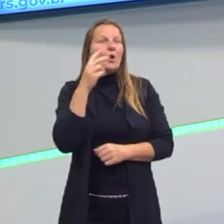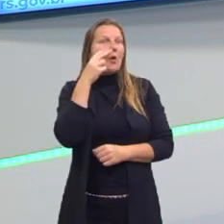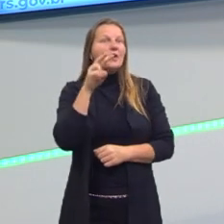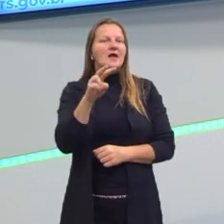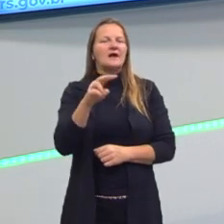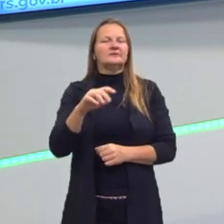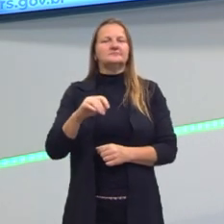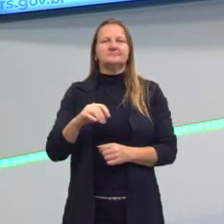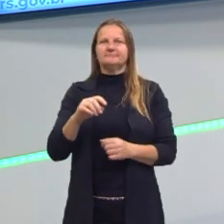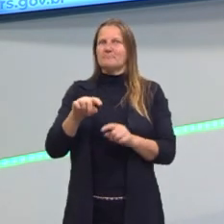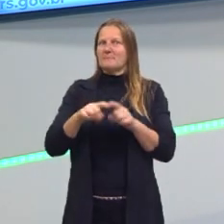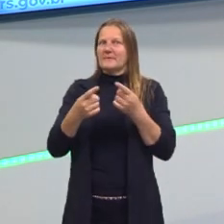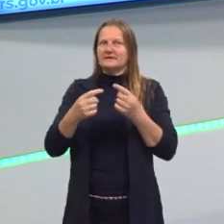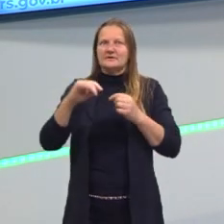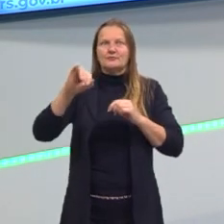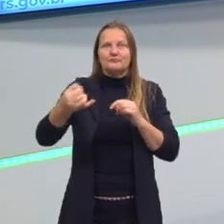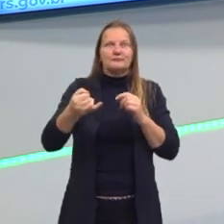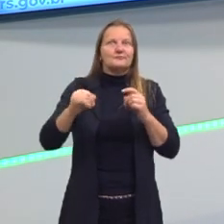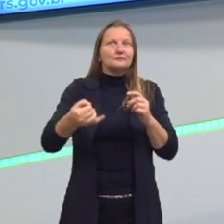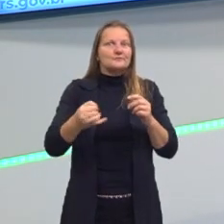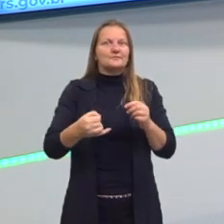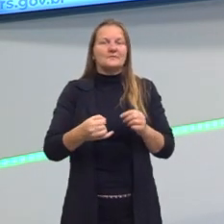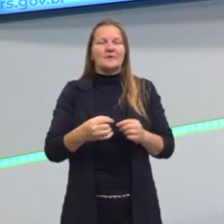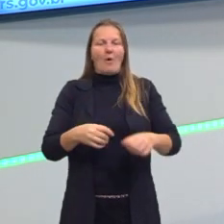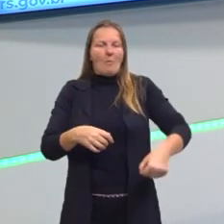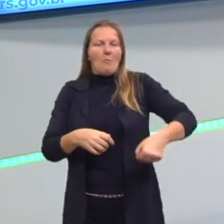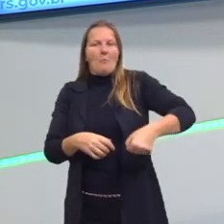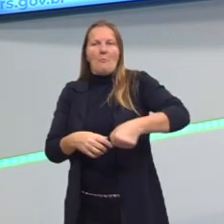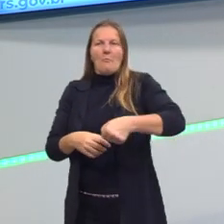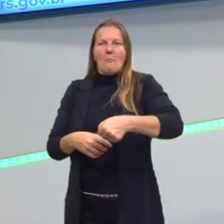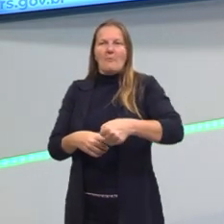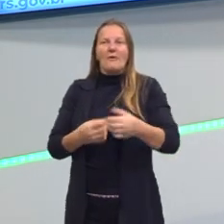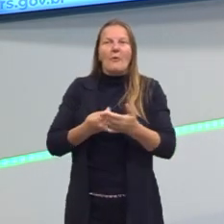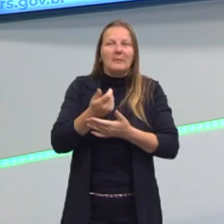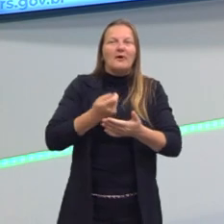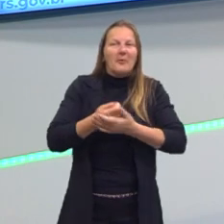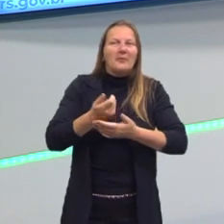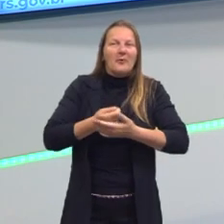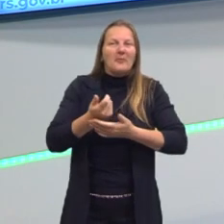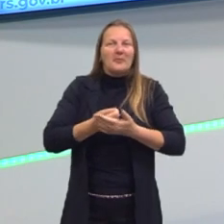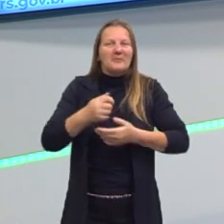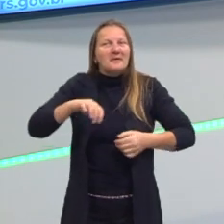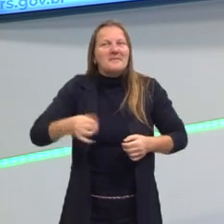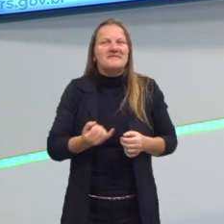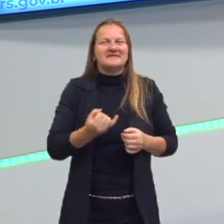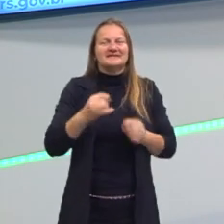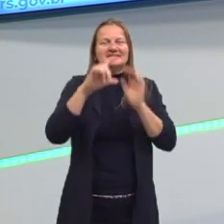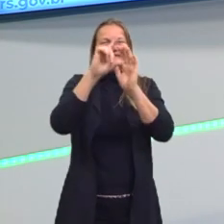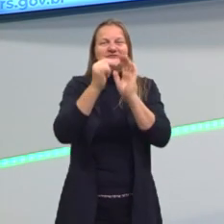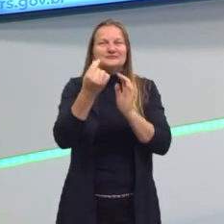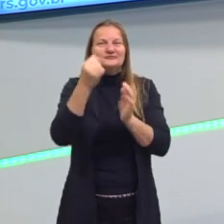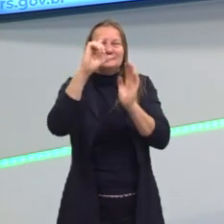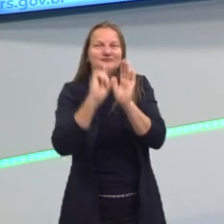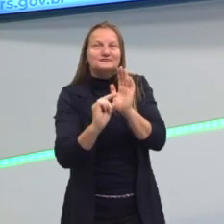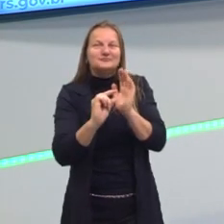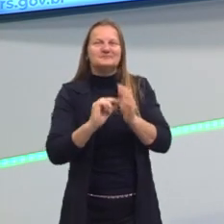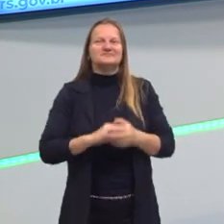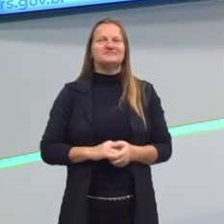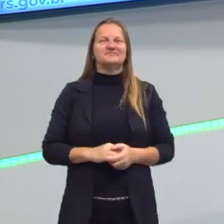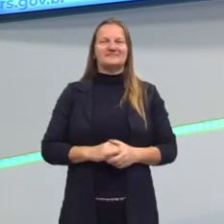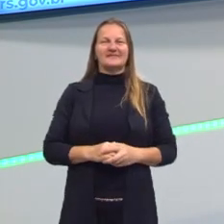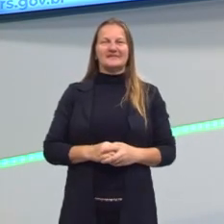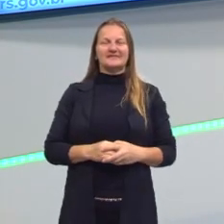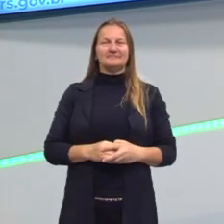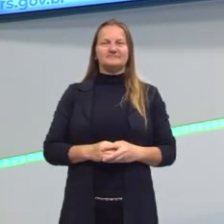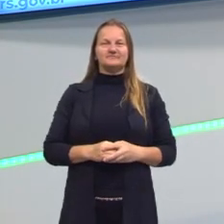E, de repente, vocês já se viram lá com uma sacola de coisas porque vocês aproveitaram os descontos. E se